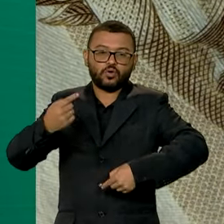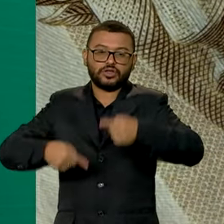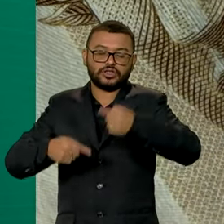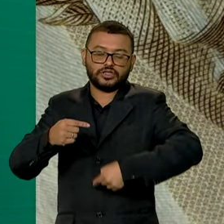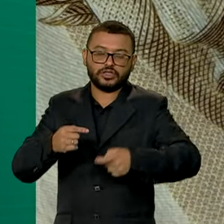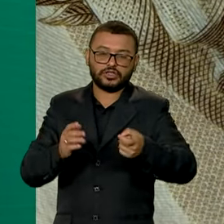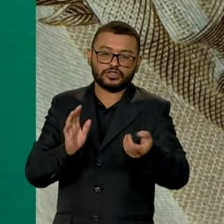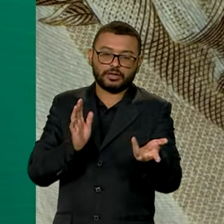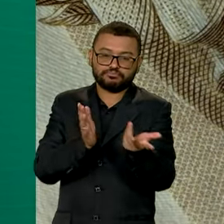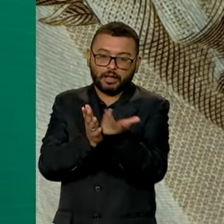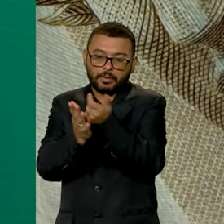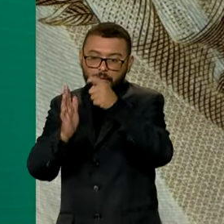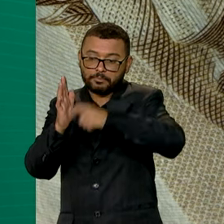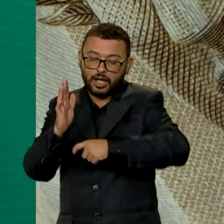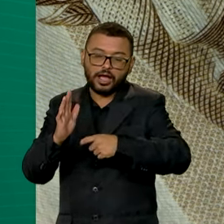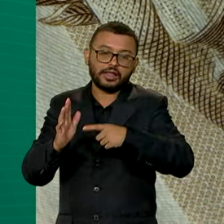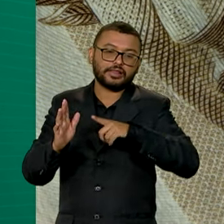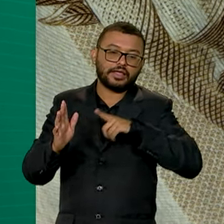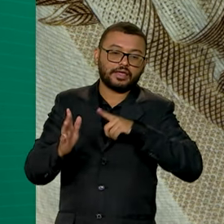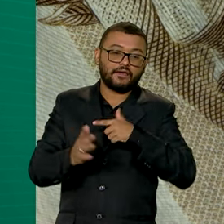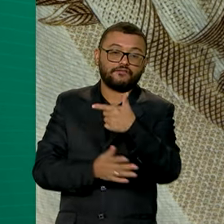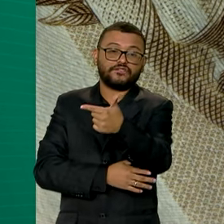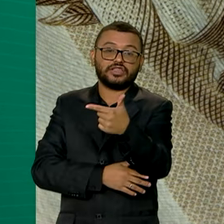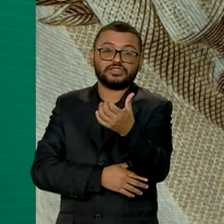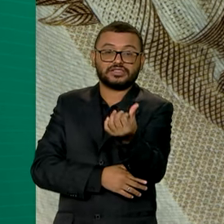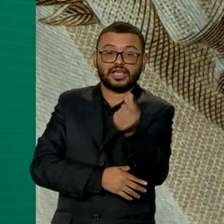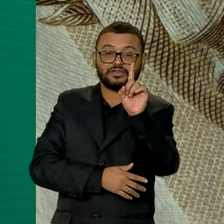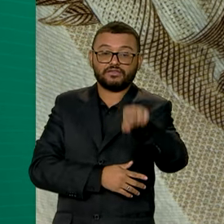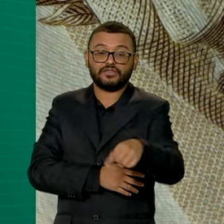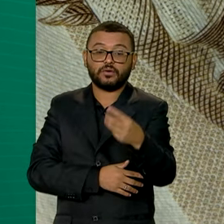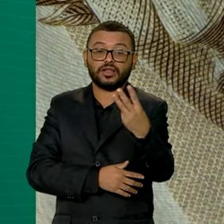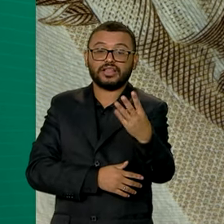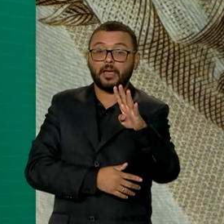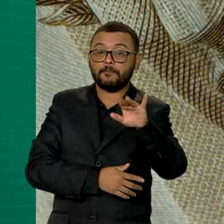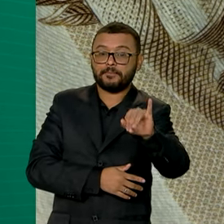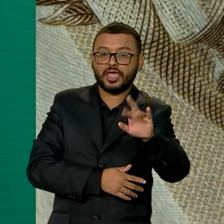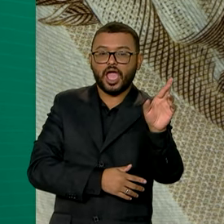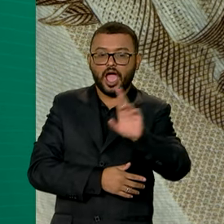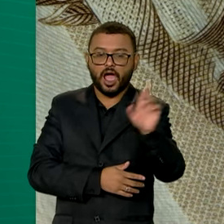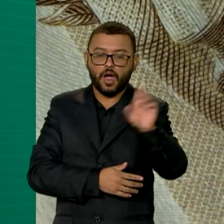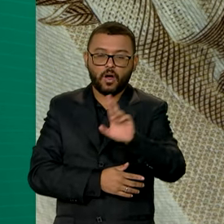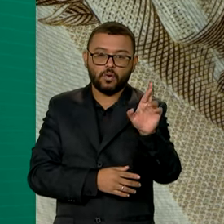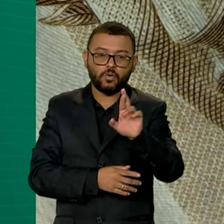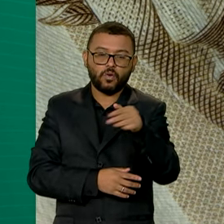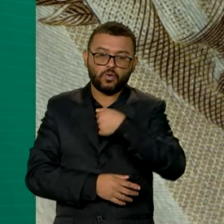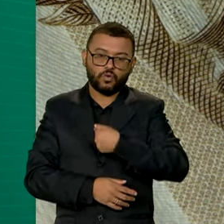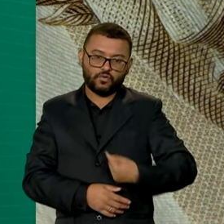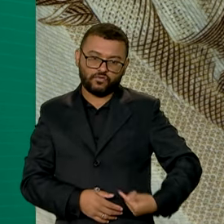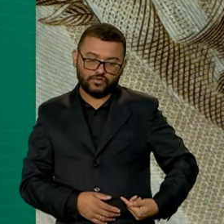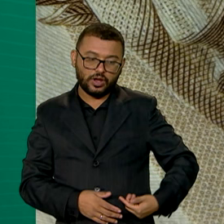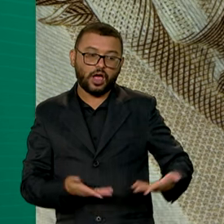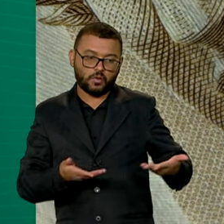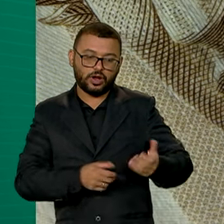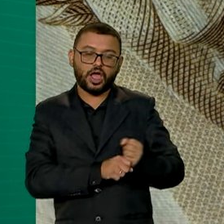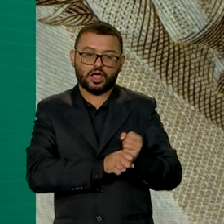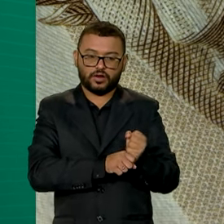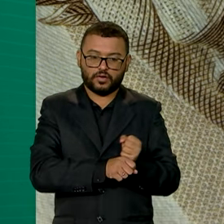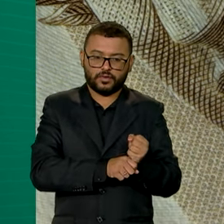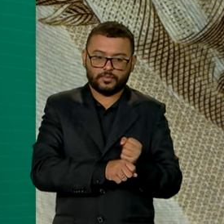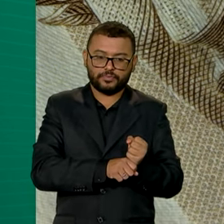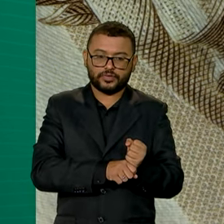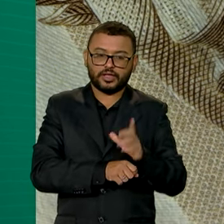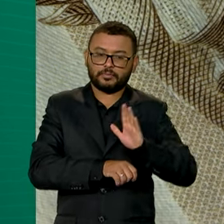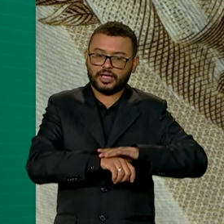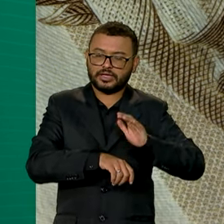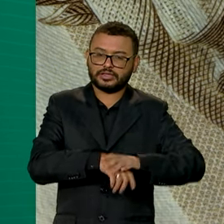desoneração da Folha vai custar R$ 26,3 bilhões ao governo este ano. São